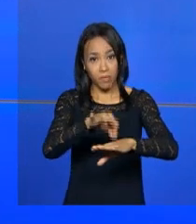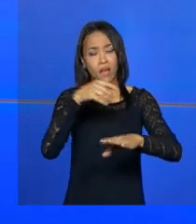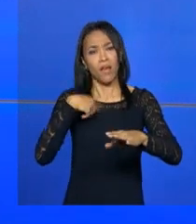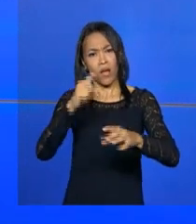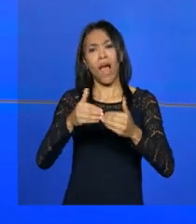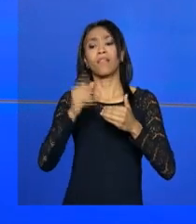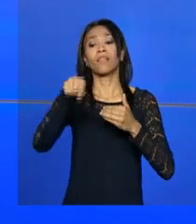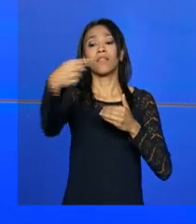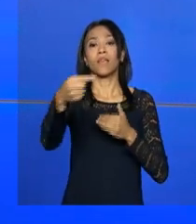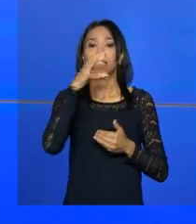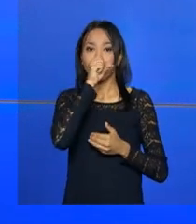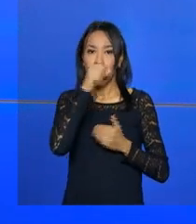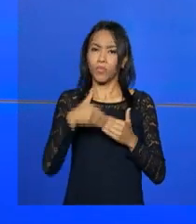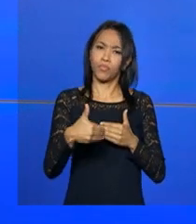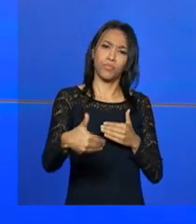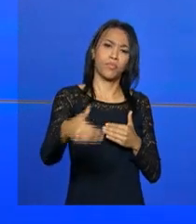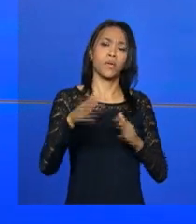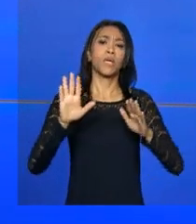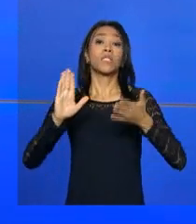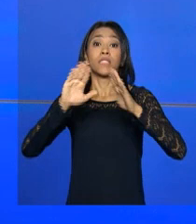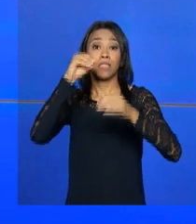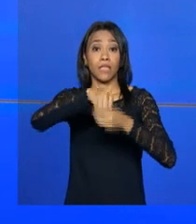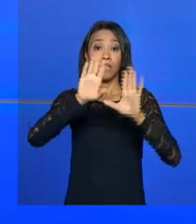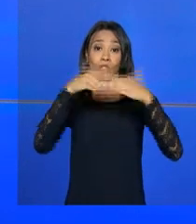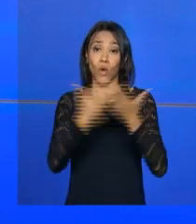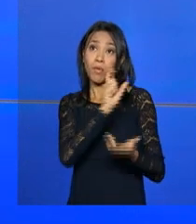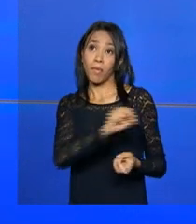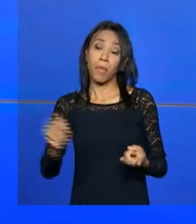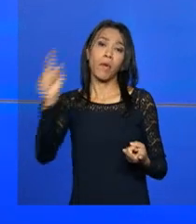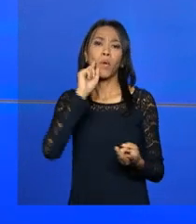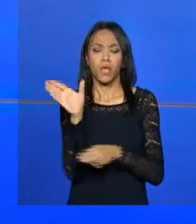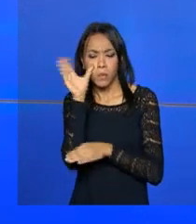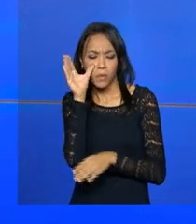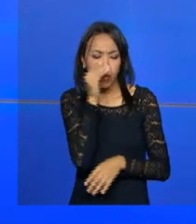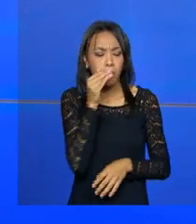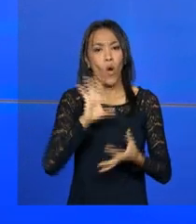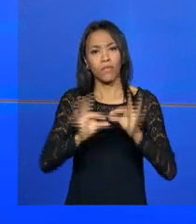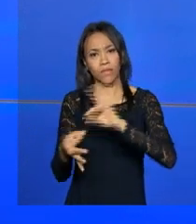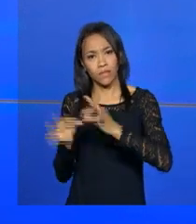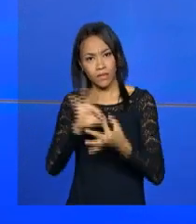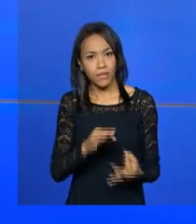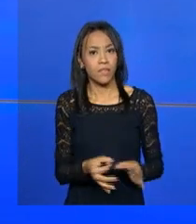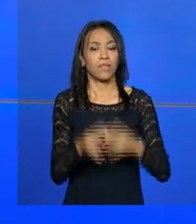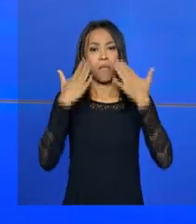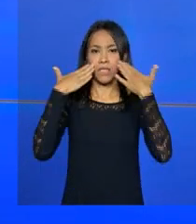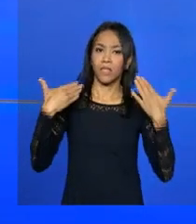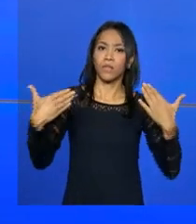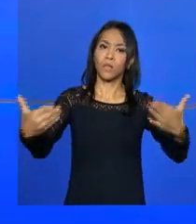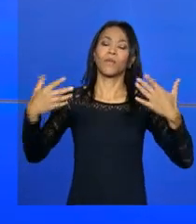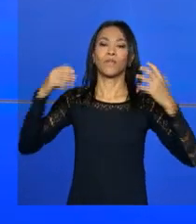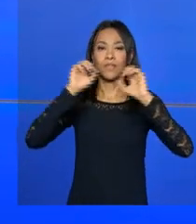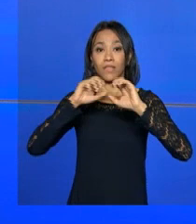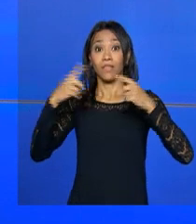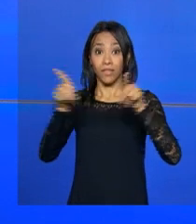próximo sábado com programação em escolas de todo o país que incluem vistorias, oficinas, exposições, apresentações